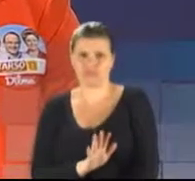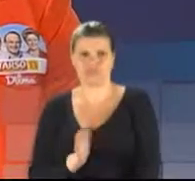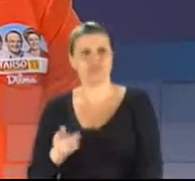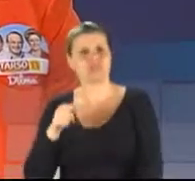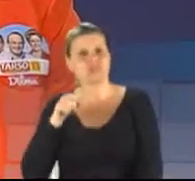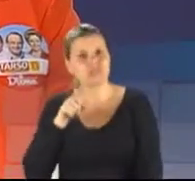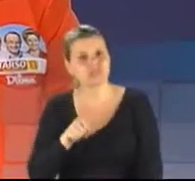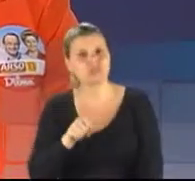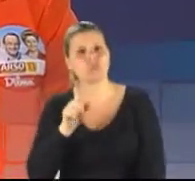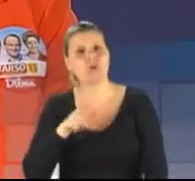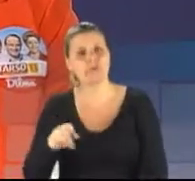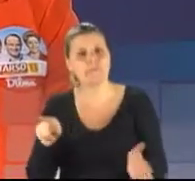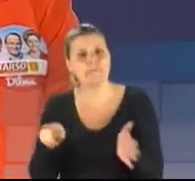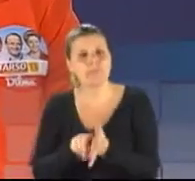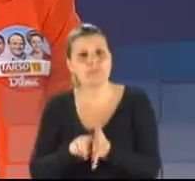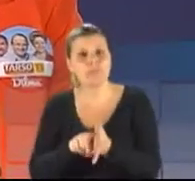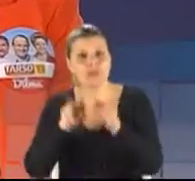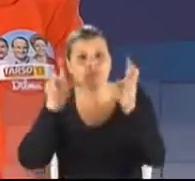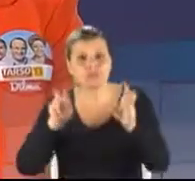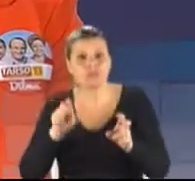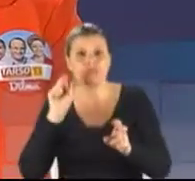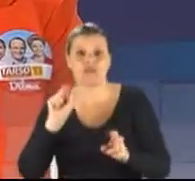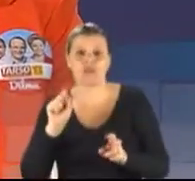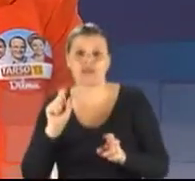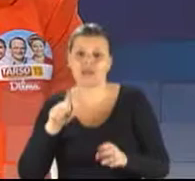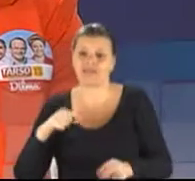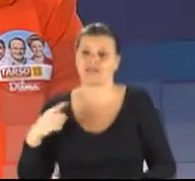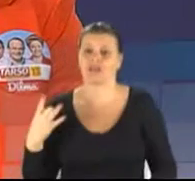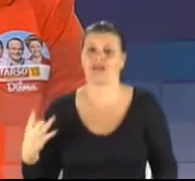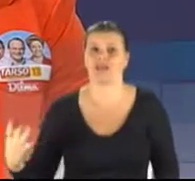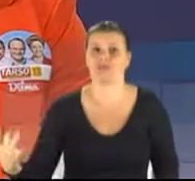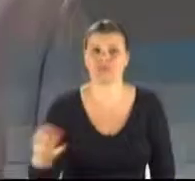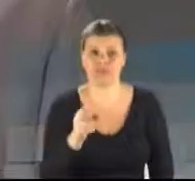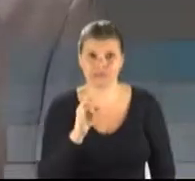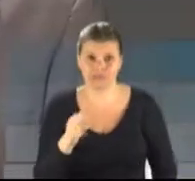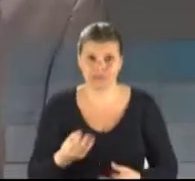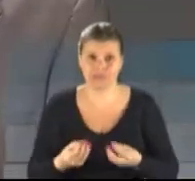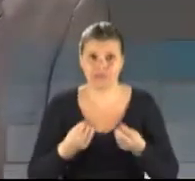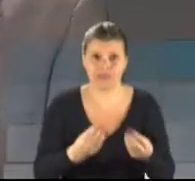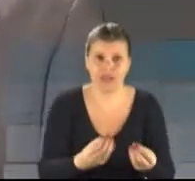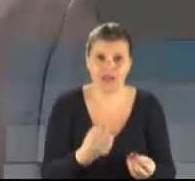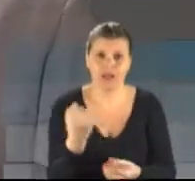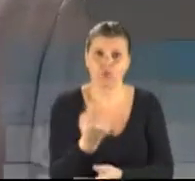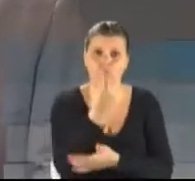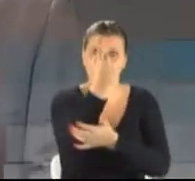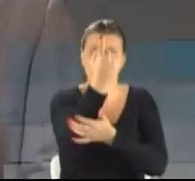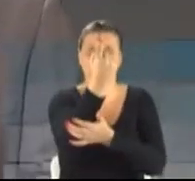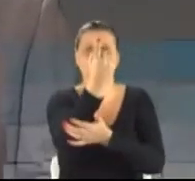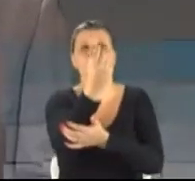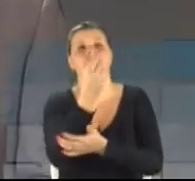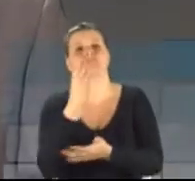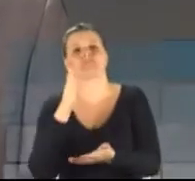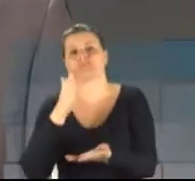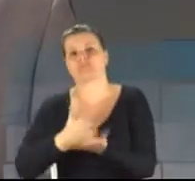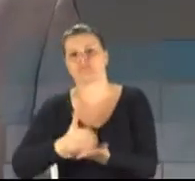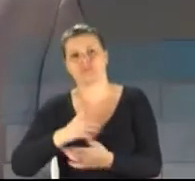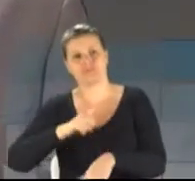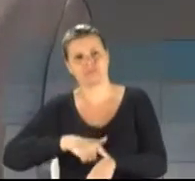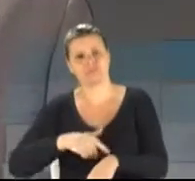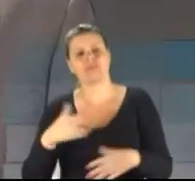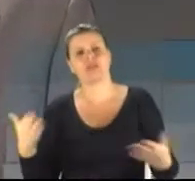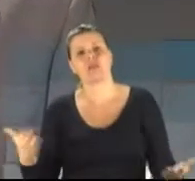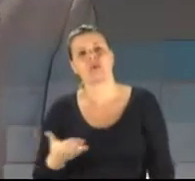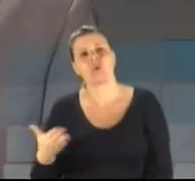respeito a cada um de nós. Dar autonomia ao Banco Central... Tempo esgotado, candidata. Agora o candidato Nubem